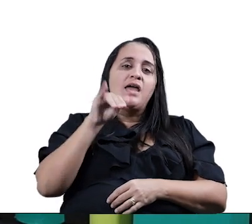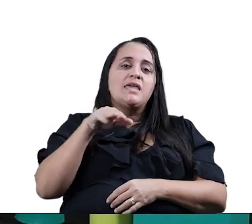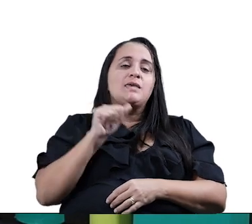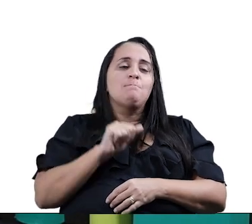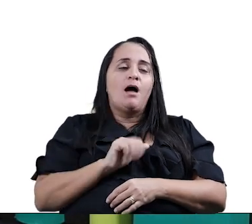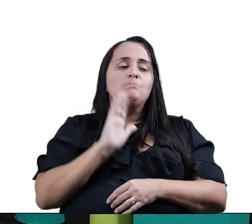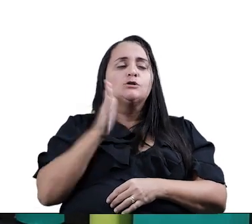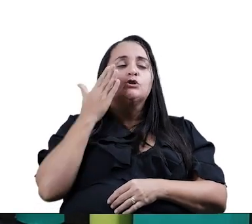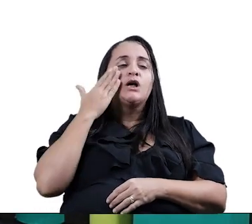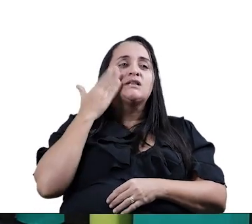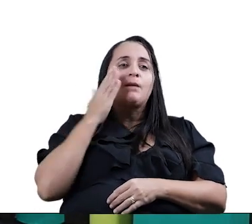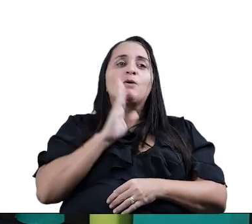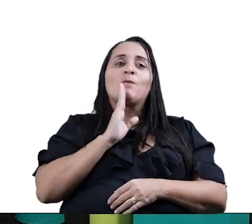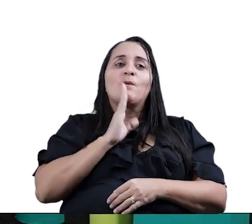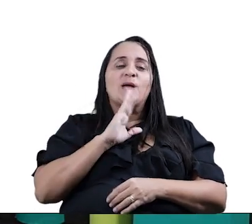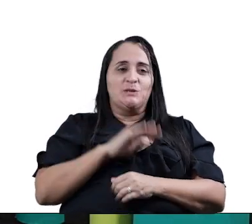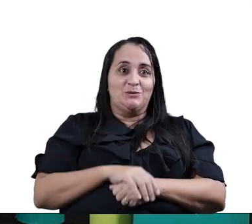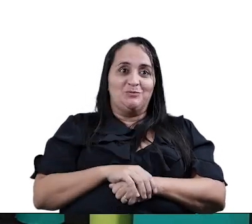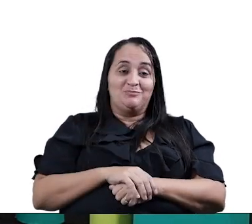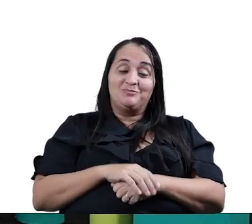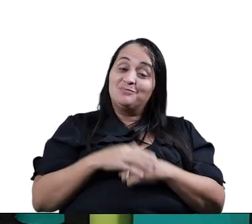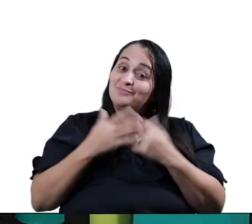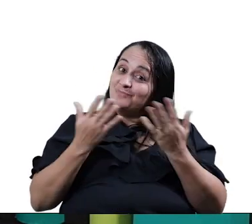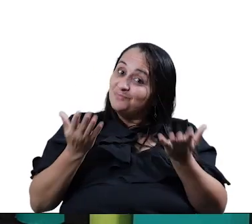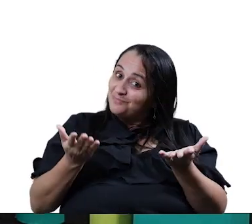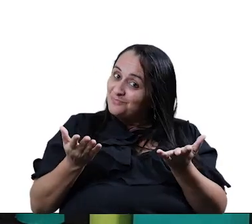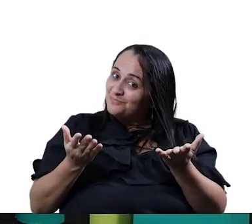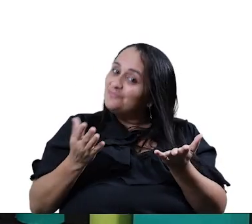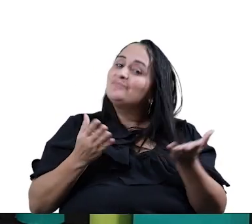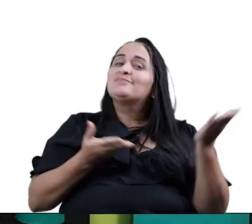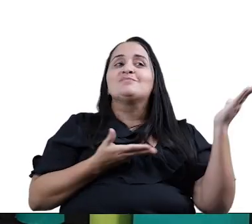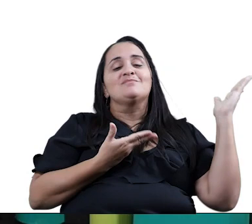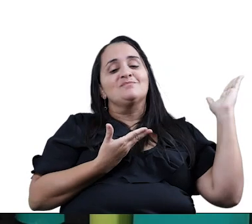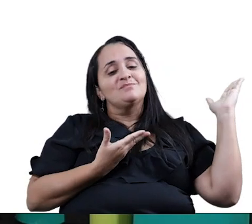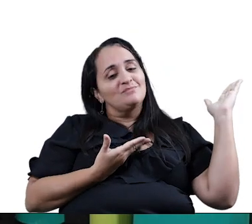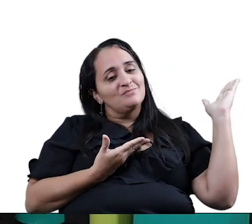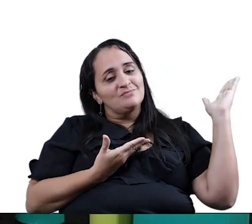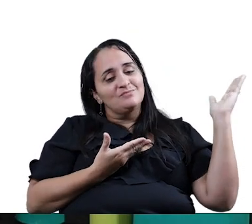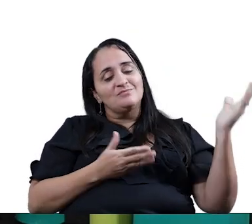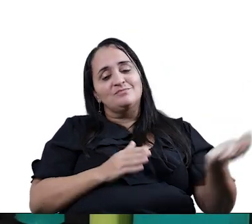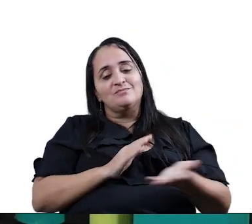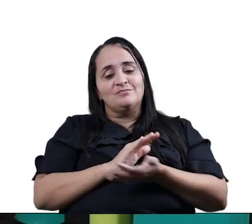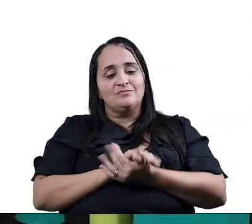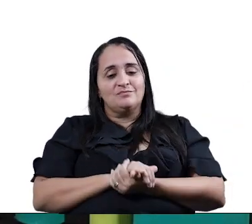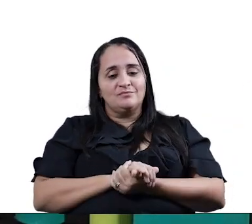Combinado? Filó E só Ló Só Ló Só